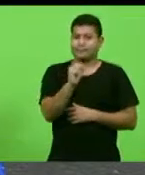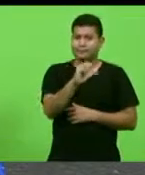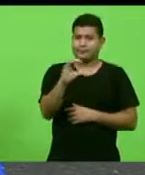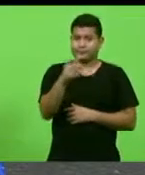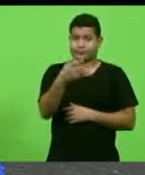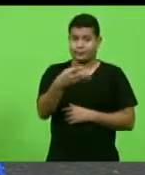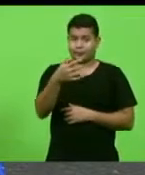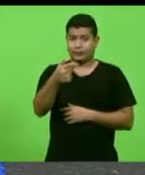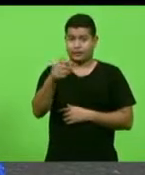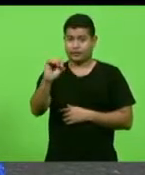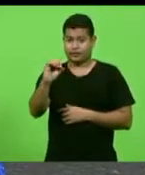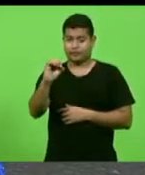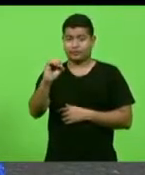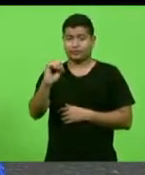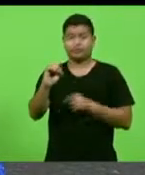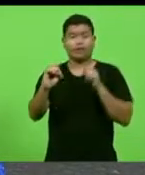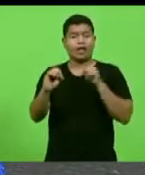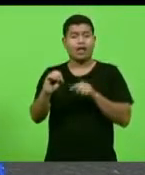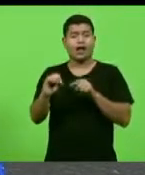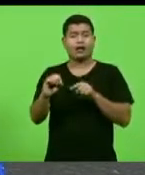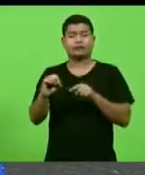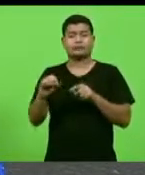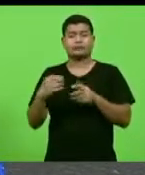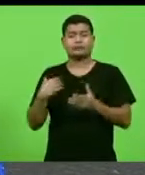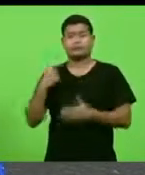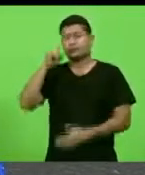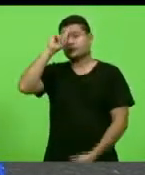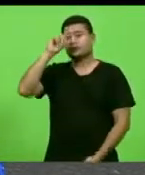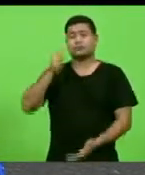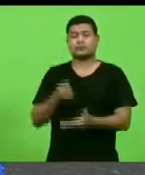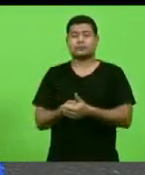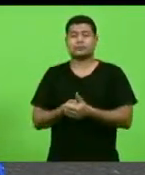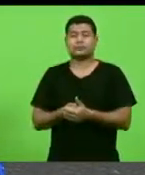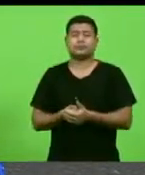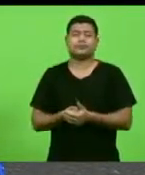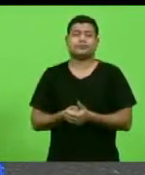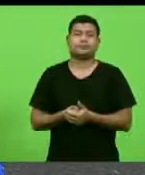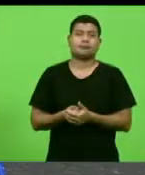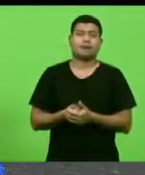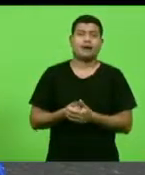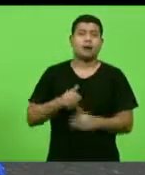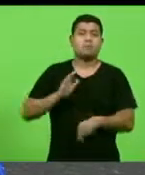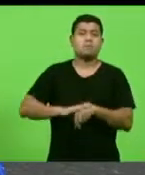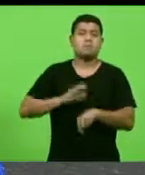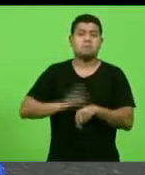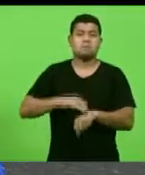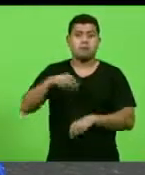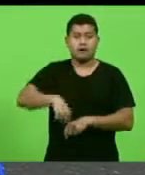não for a decisão da da Assembleia,